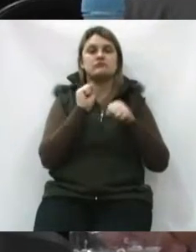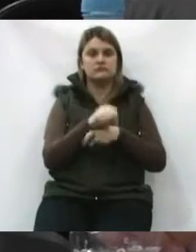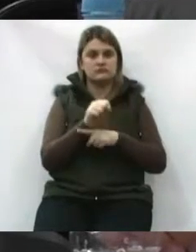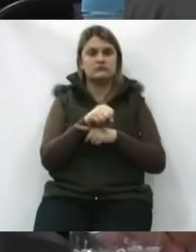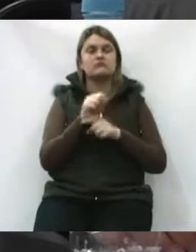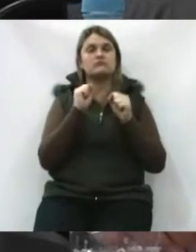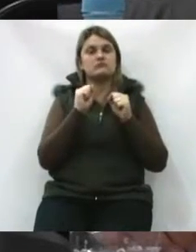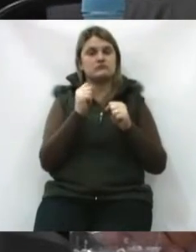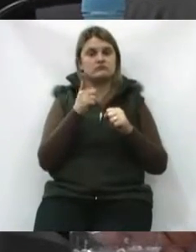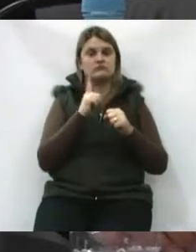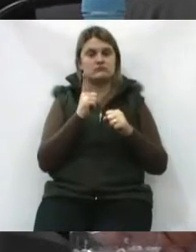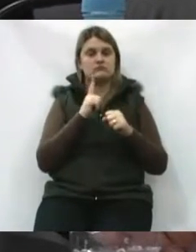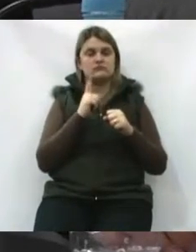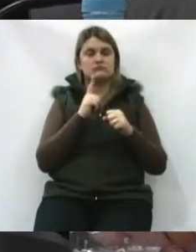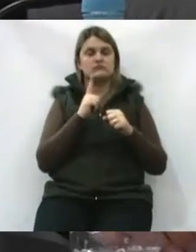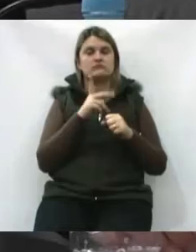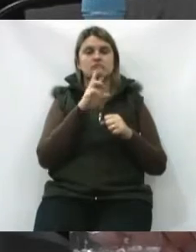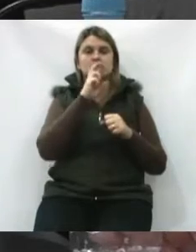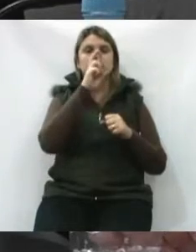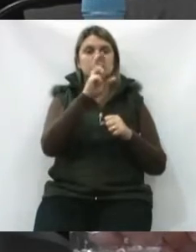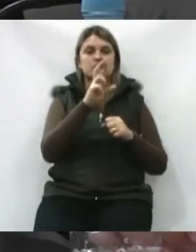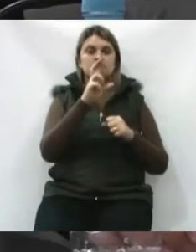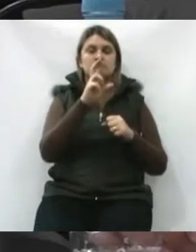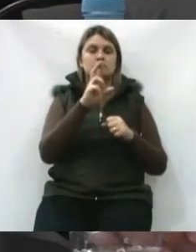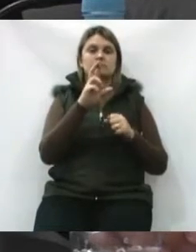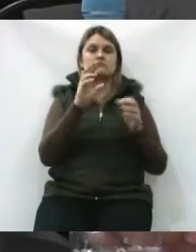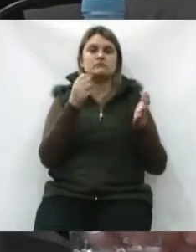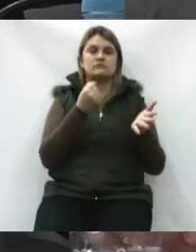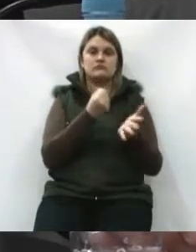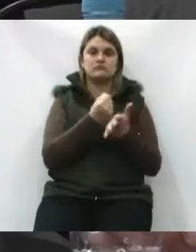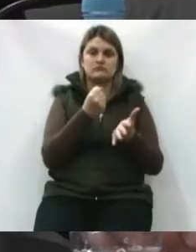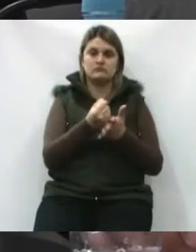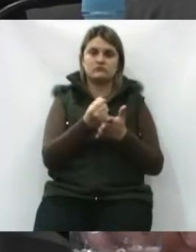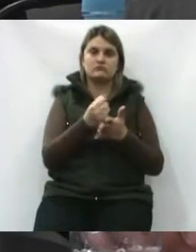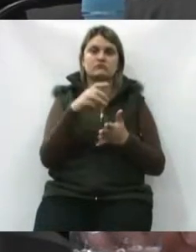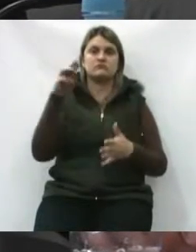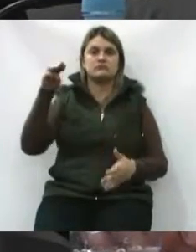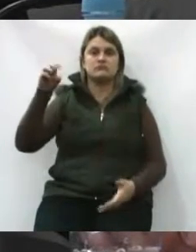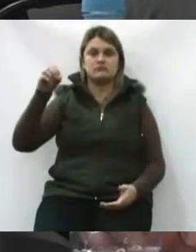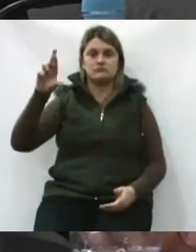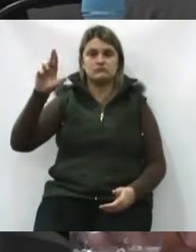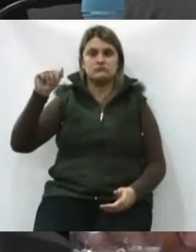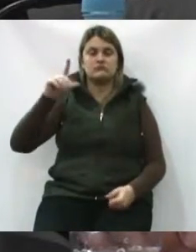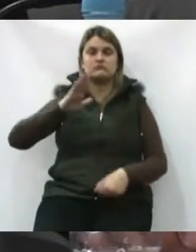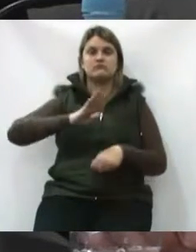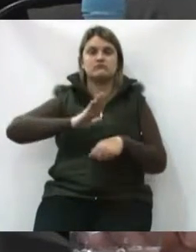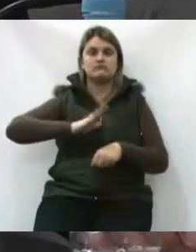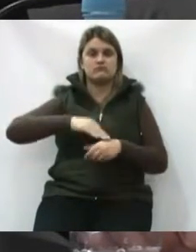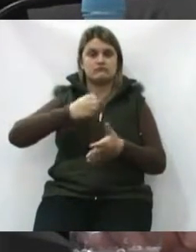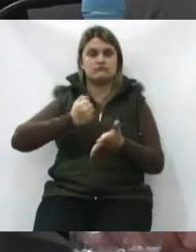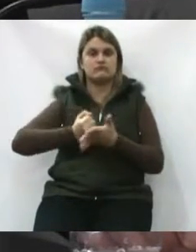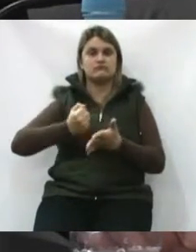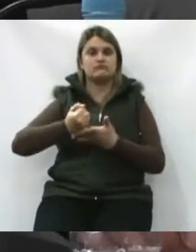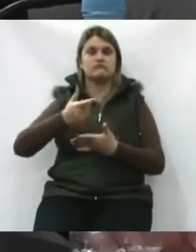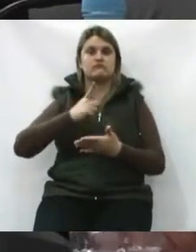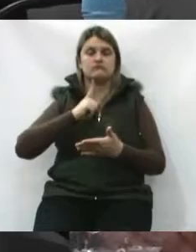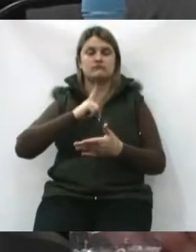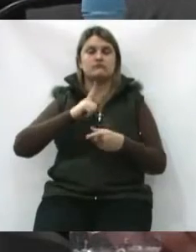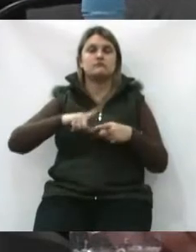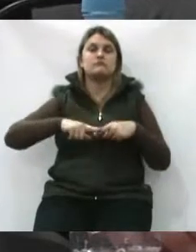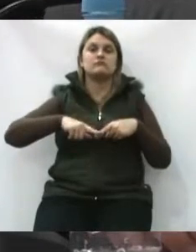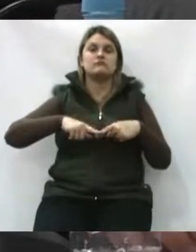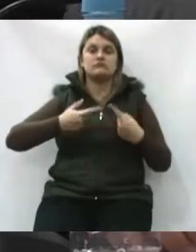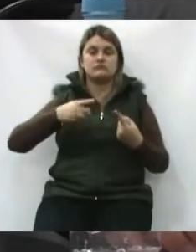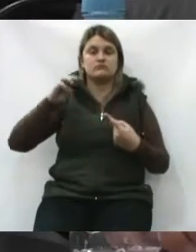pode ter essa questão simbólica e moral. Às vezes, muito mais que simbólica. Mas